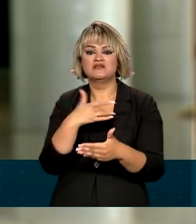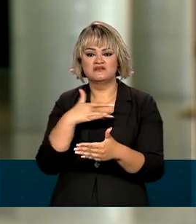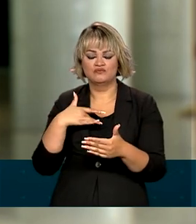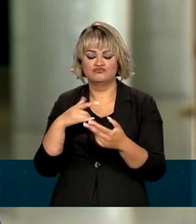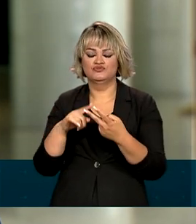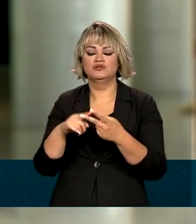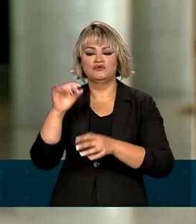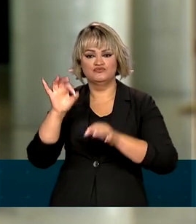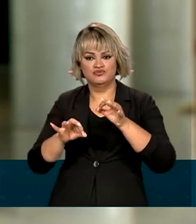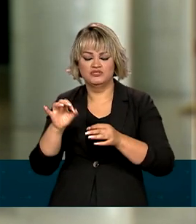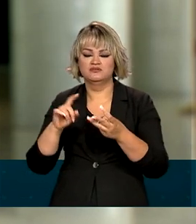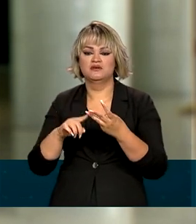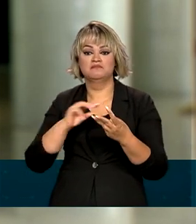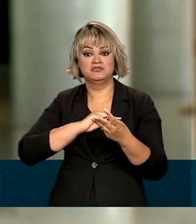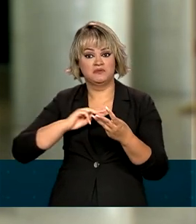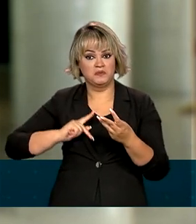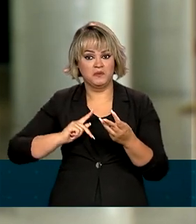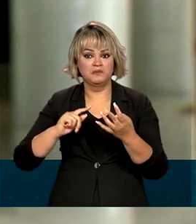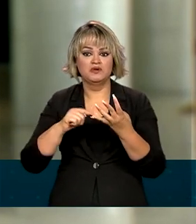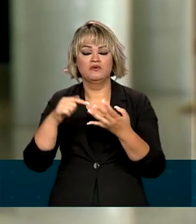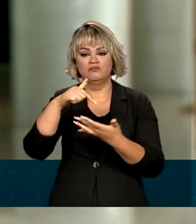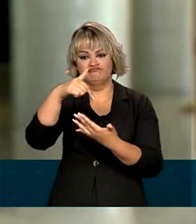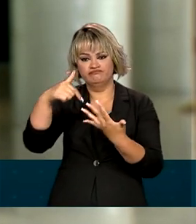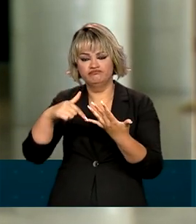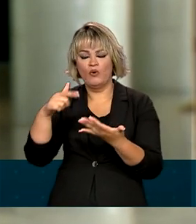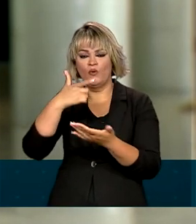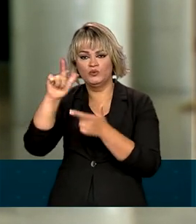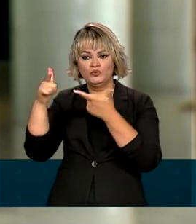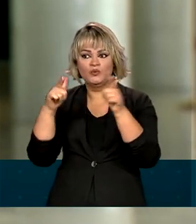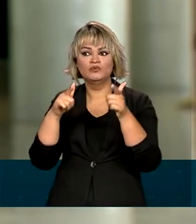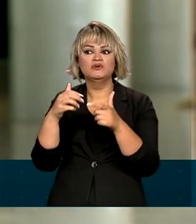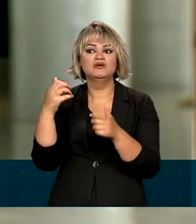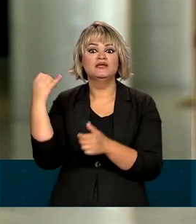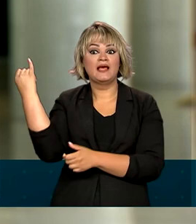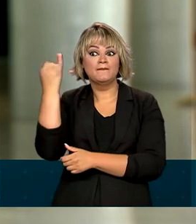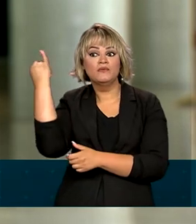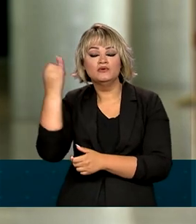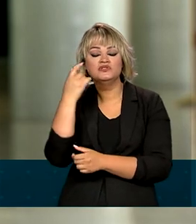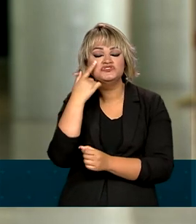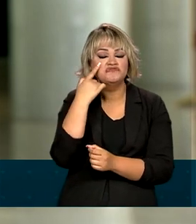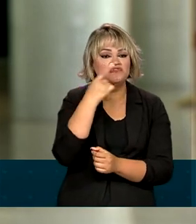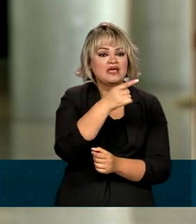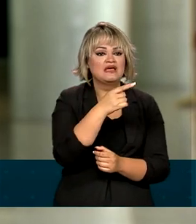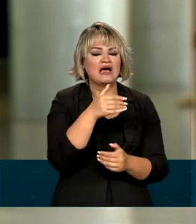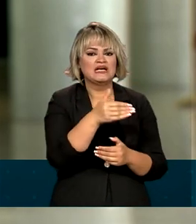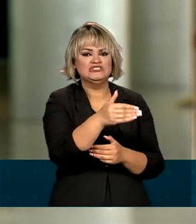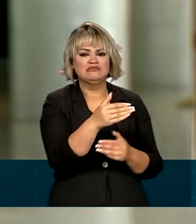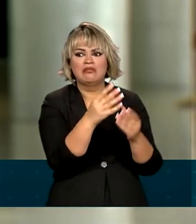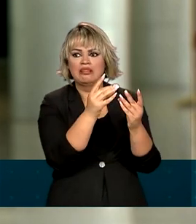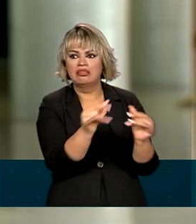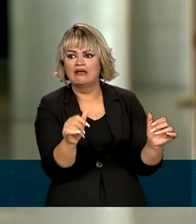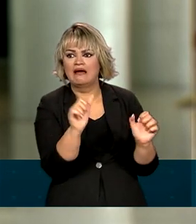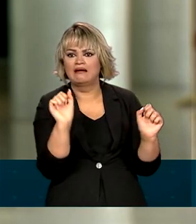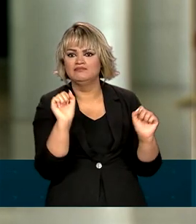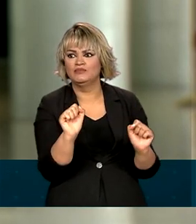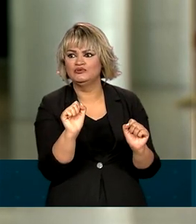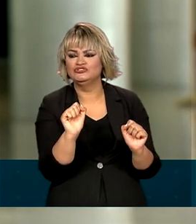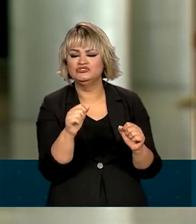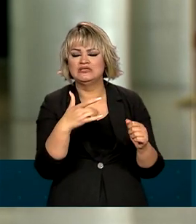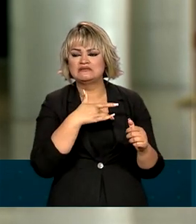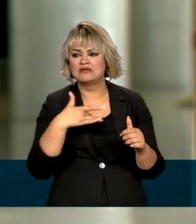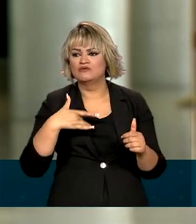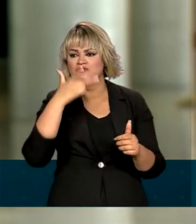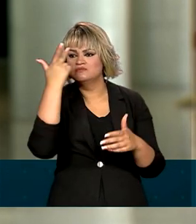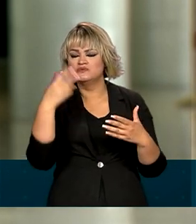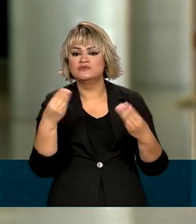Justiça, o Ministério Público e outros órgãos para a importância de identificar ameaças e proteger a saúde da população.